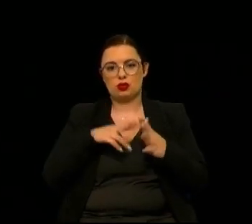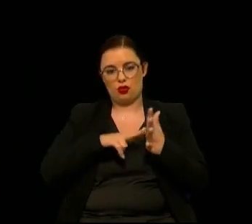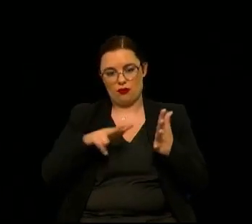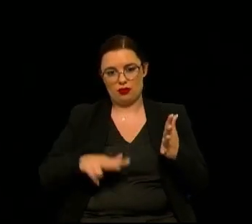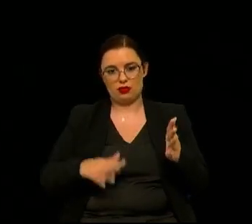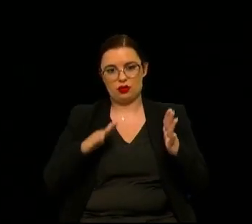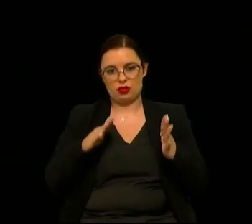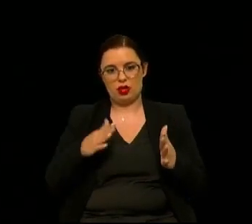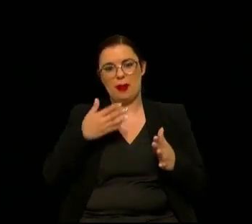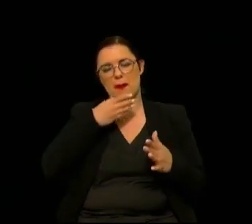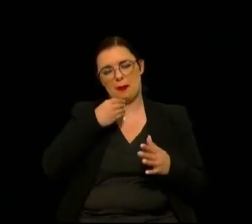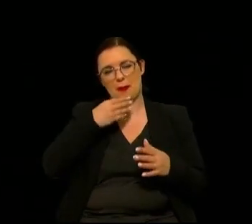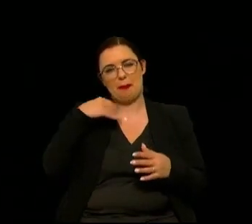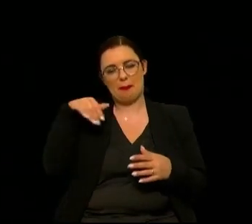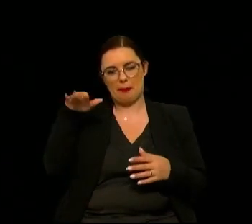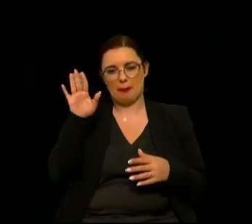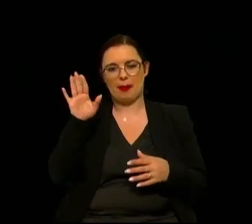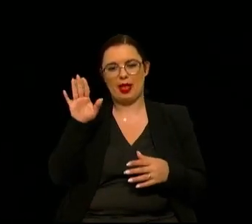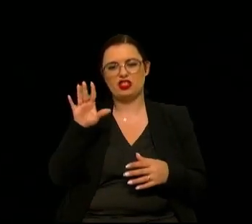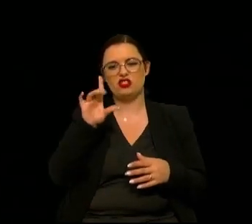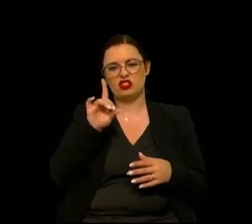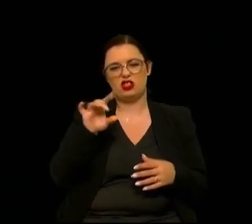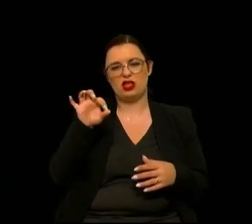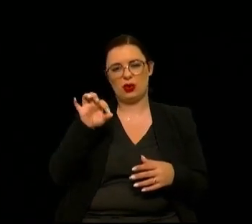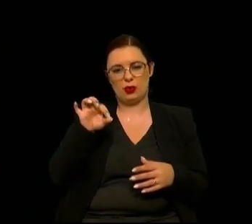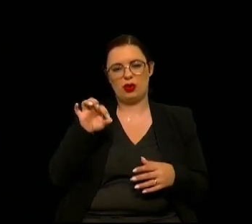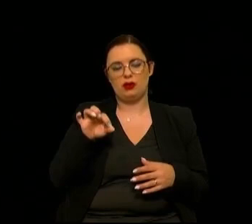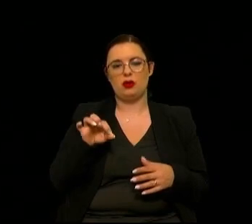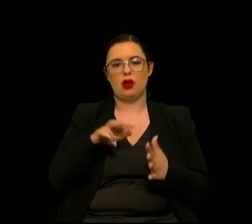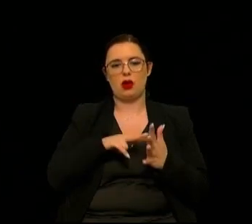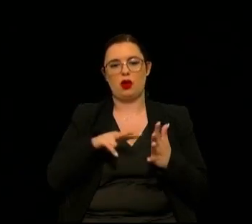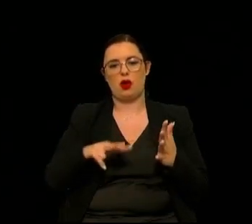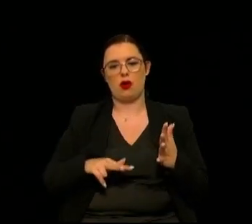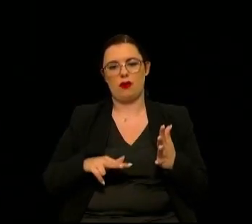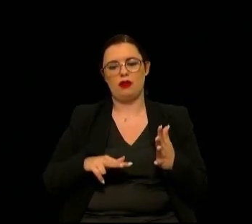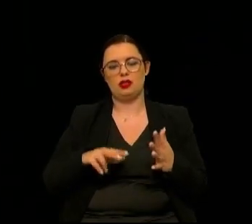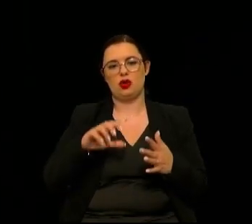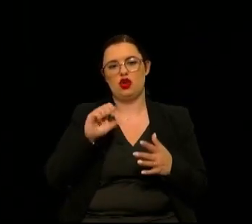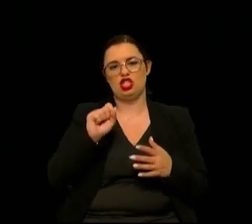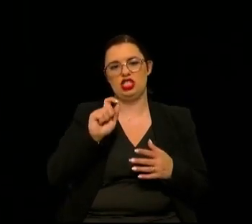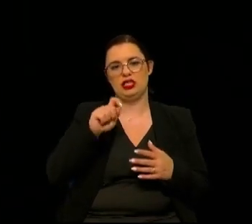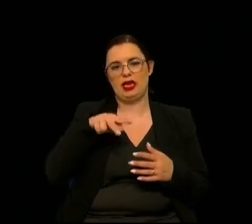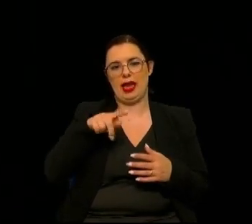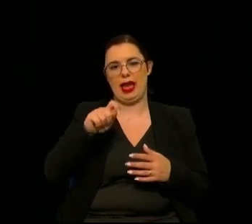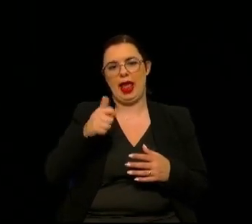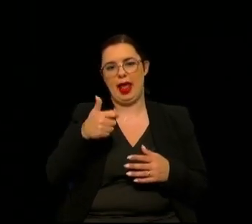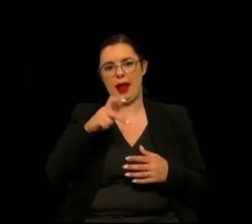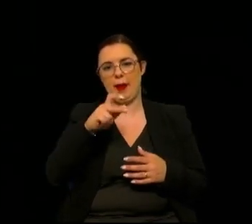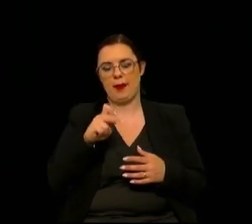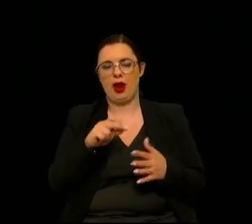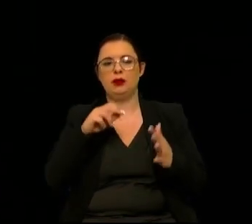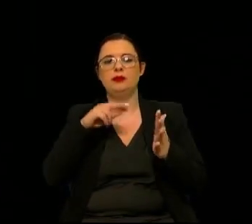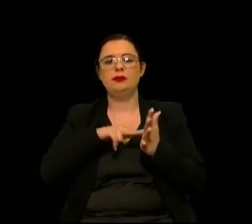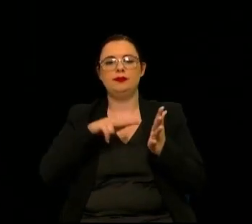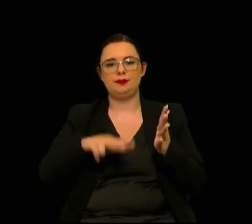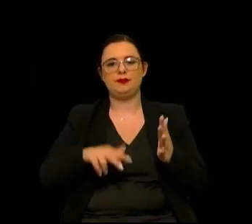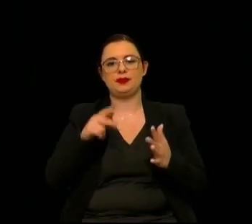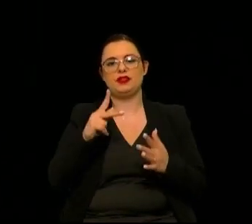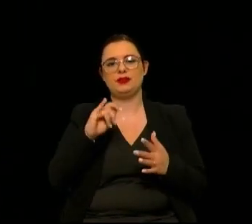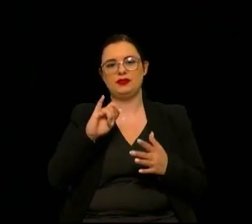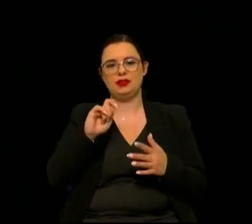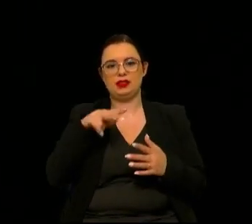crito nada mais velhas que eu a última de 68 que é a convenção de Deus de Nebre e convenção de Viena onde todo o foco da